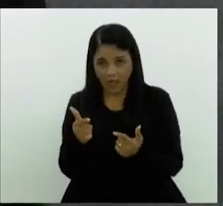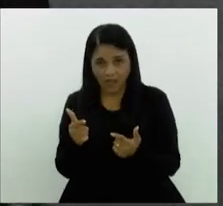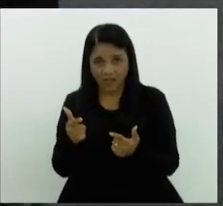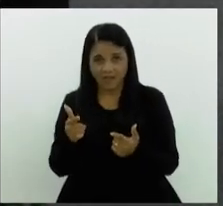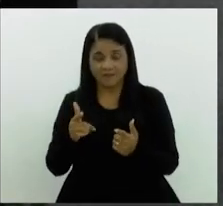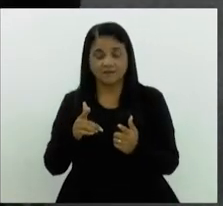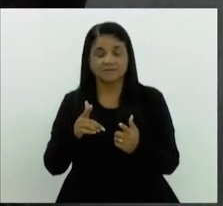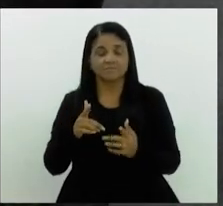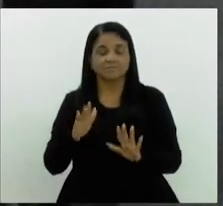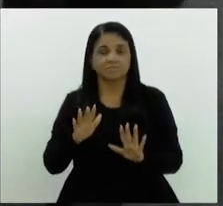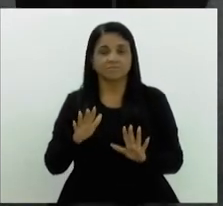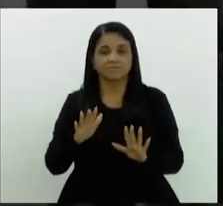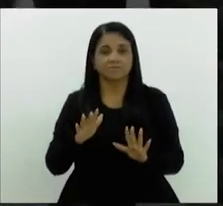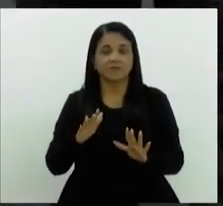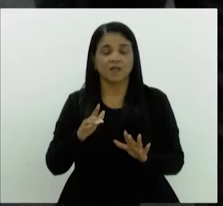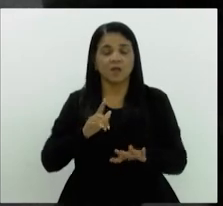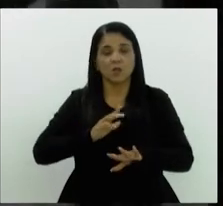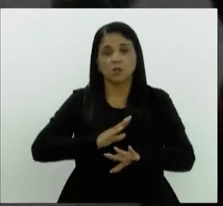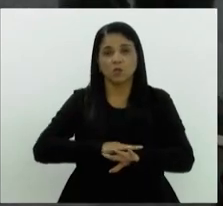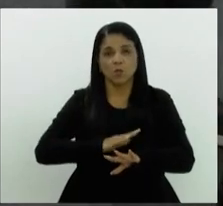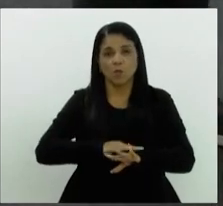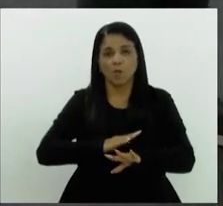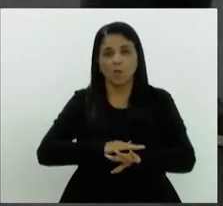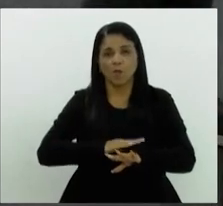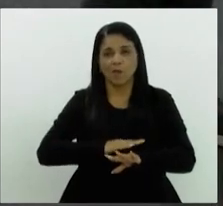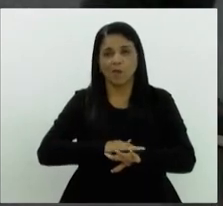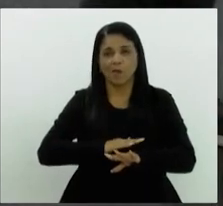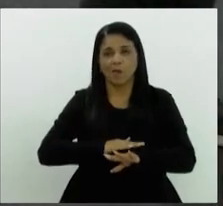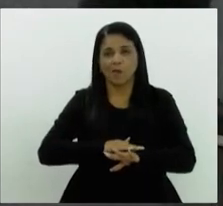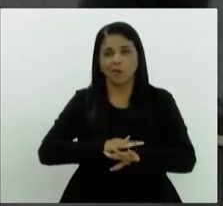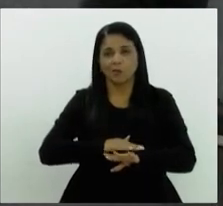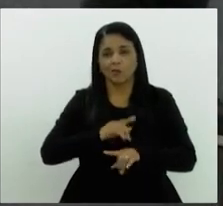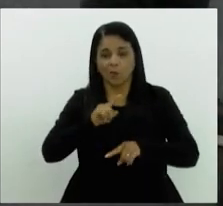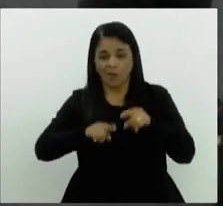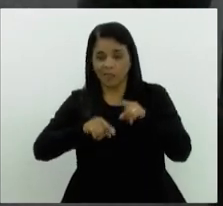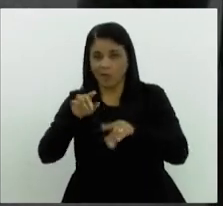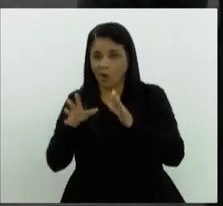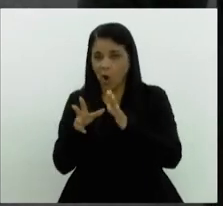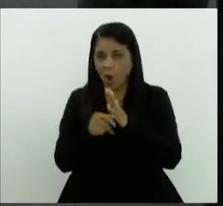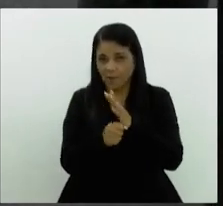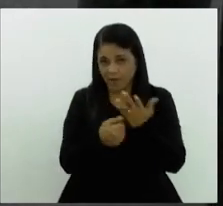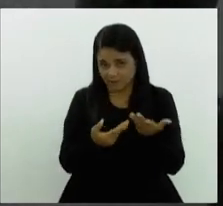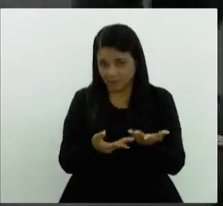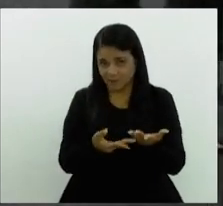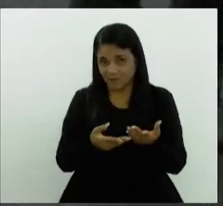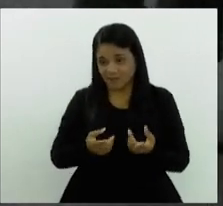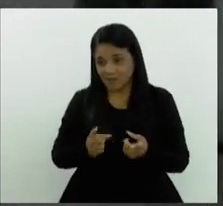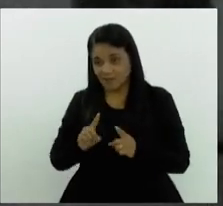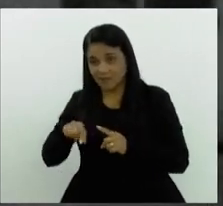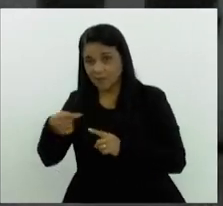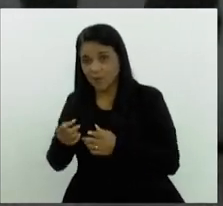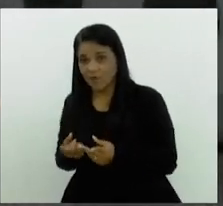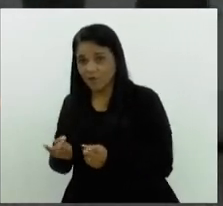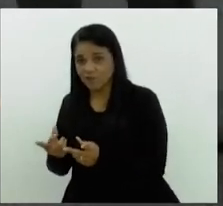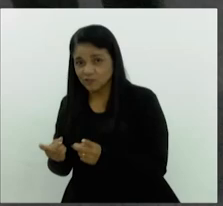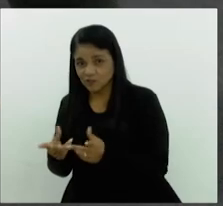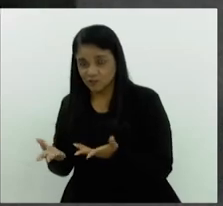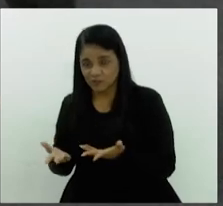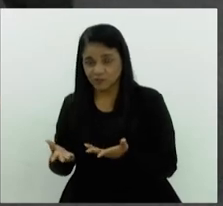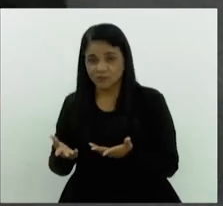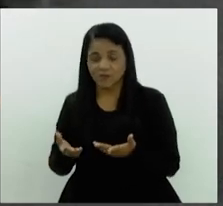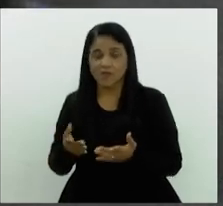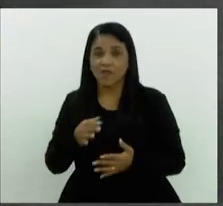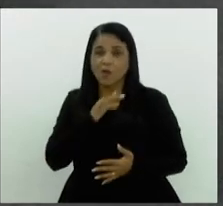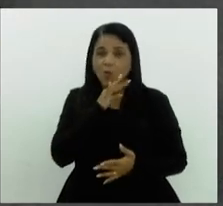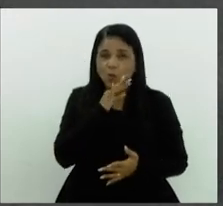cabeça na hora que aquele material roubado é receptado, mas o crime de receptação é tão ruim para a